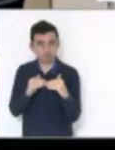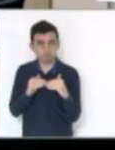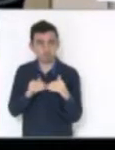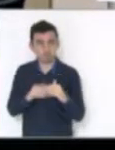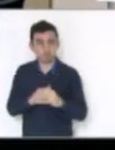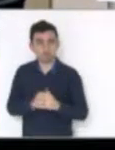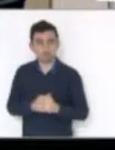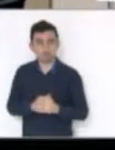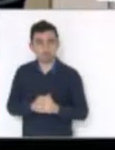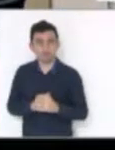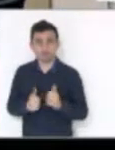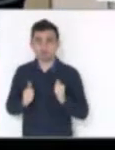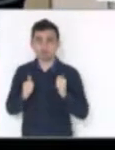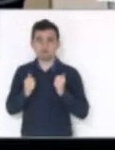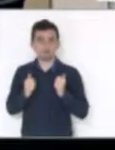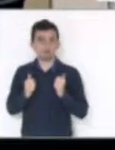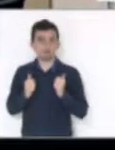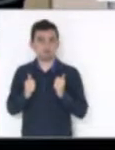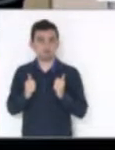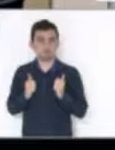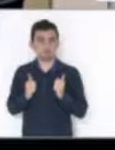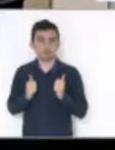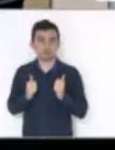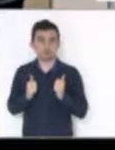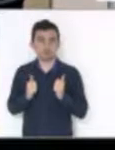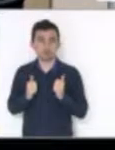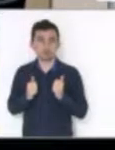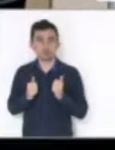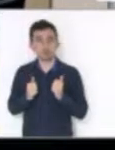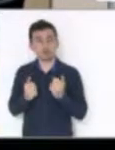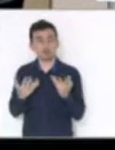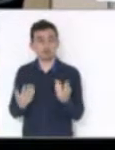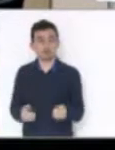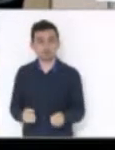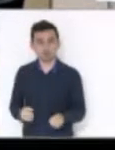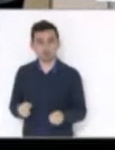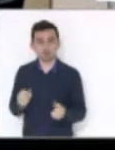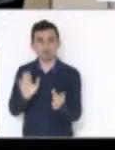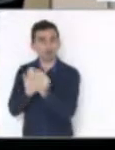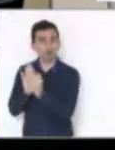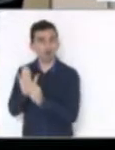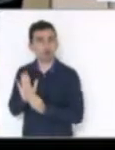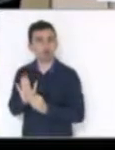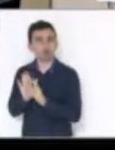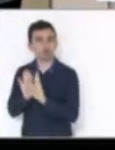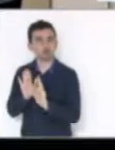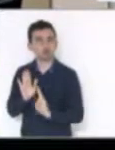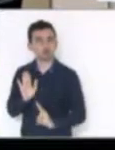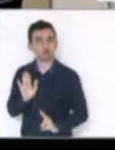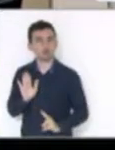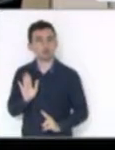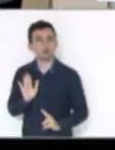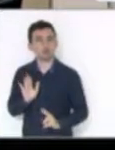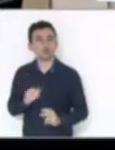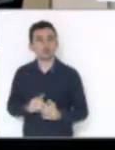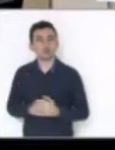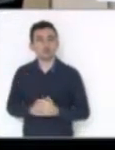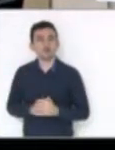ou melhor, na omissão à concordância. Nós vamos estar no painel, lembrando ali do governo que para